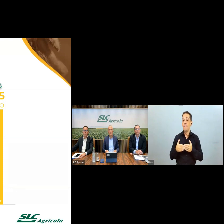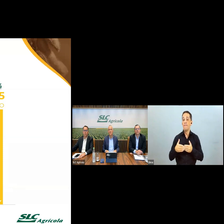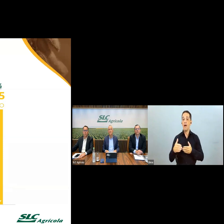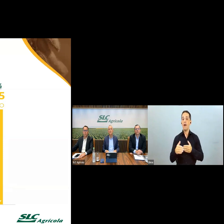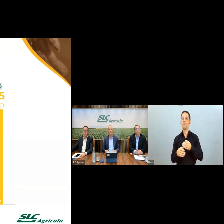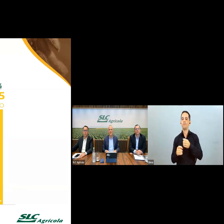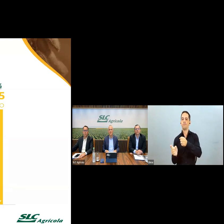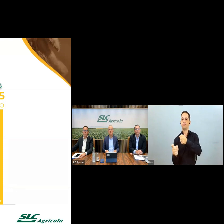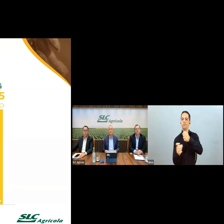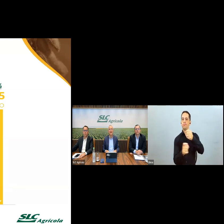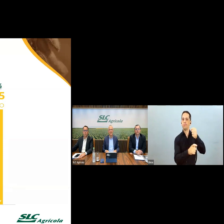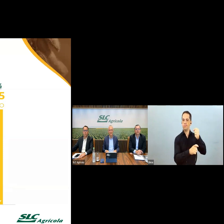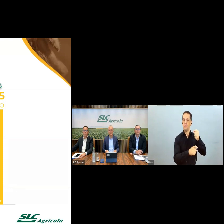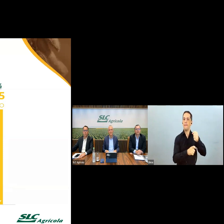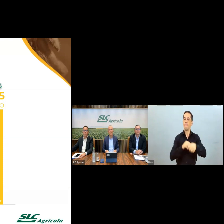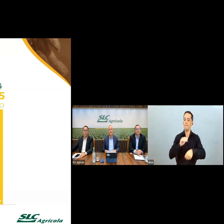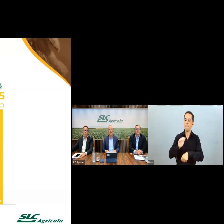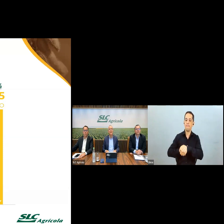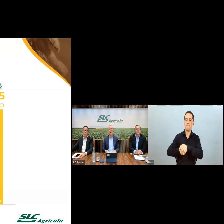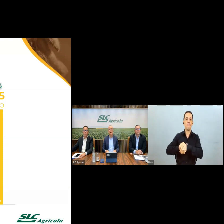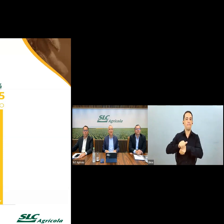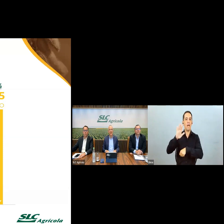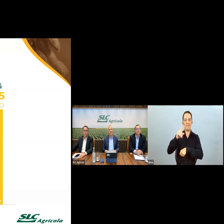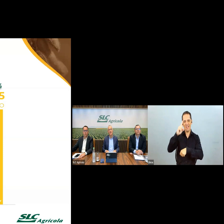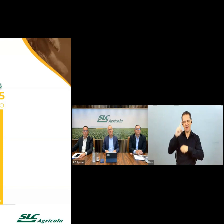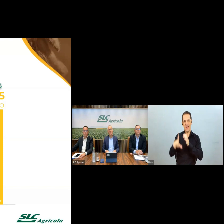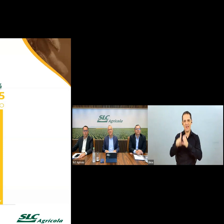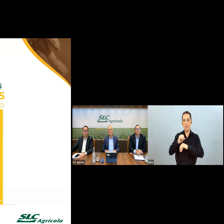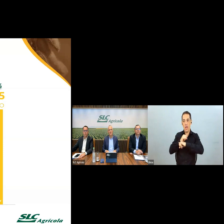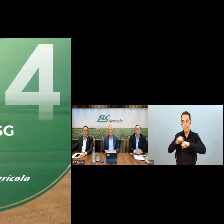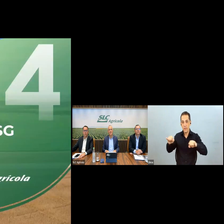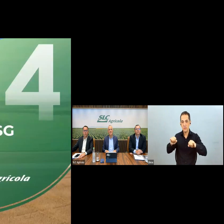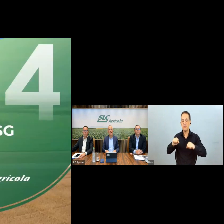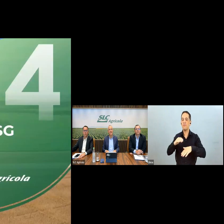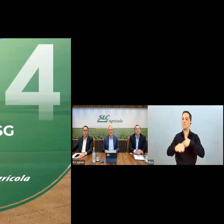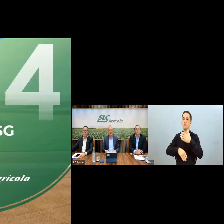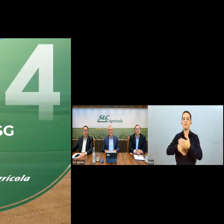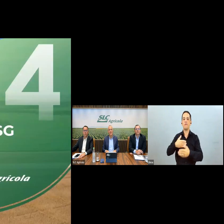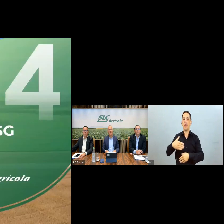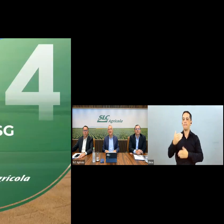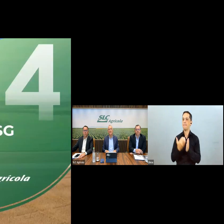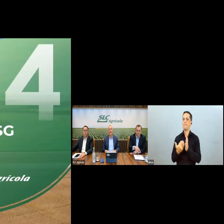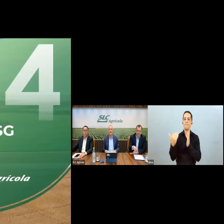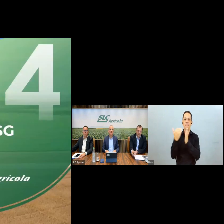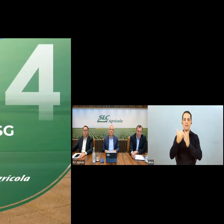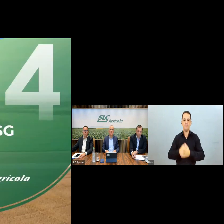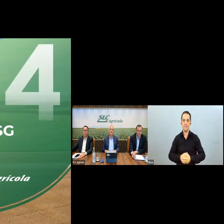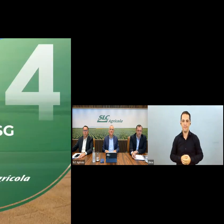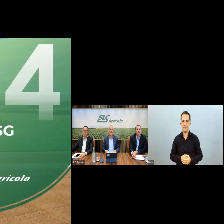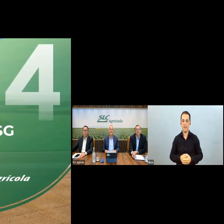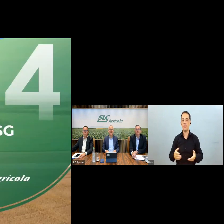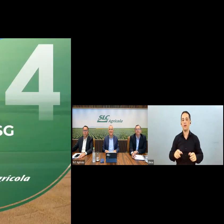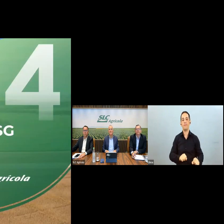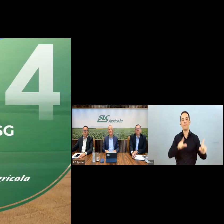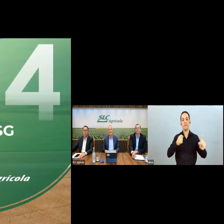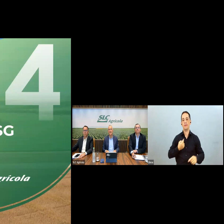superarmos os projetos divulgados. Agora, podemos ir para o slide 15, para falarmos sobre